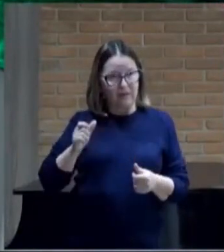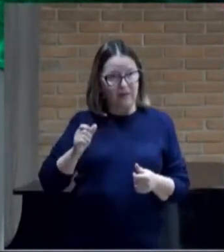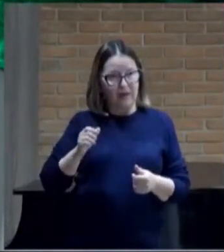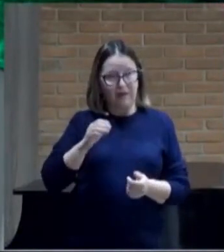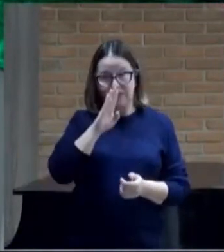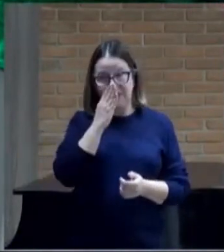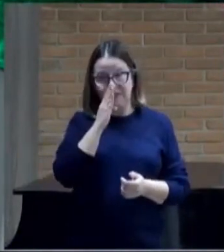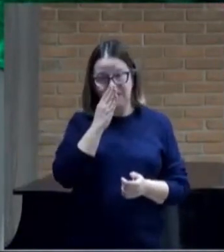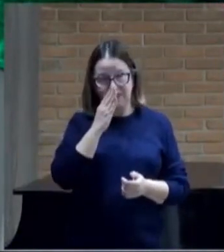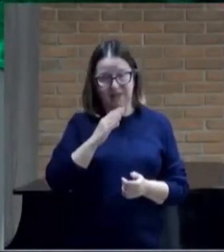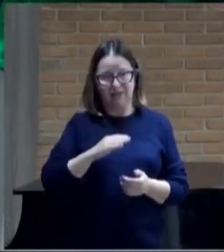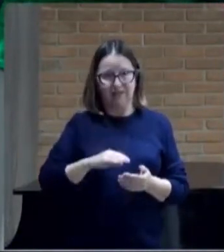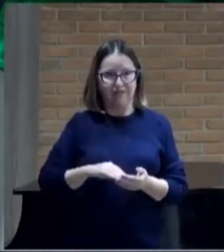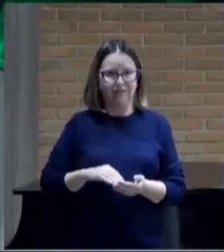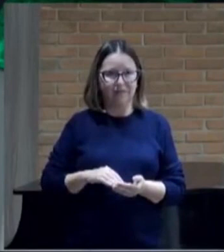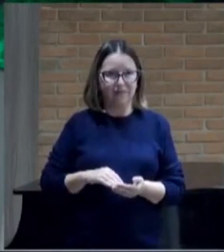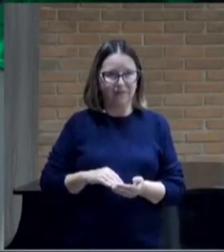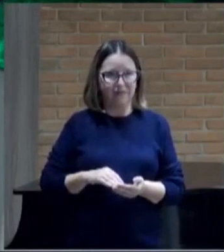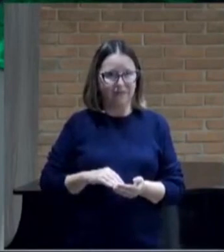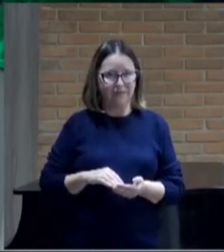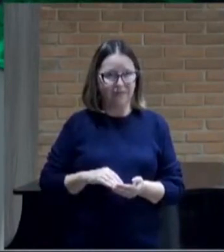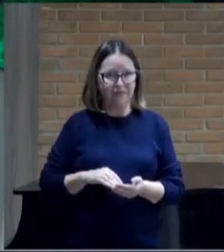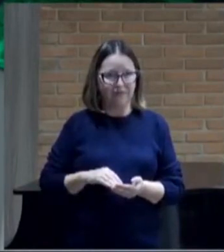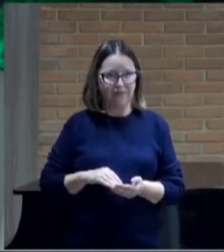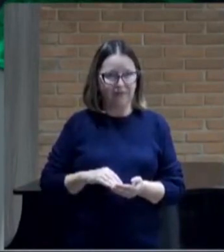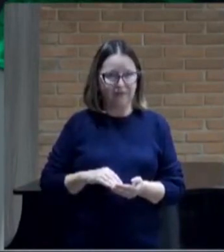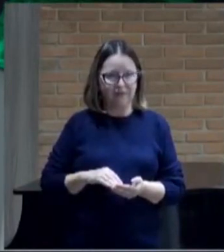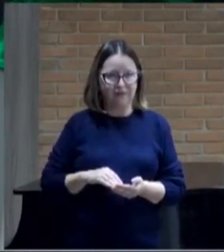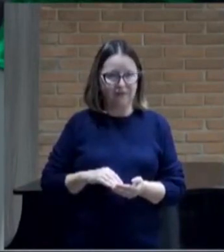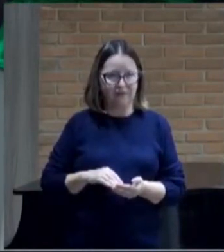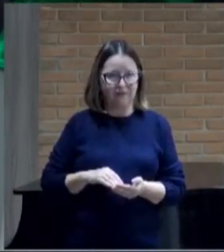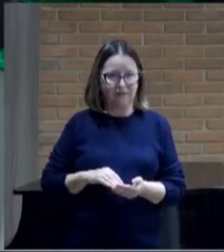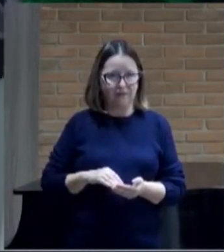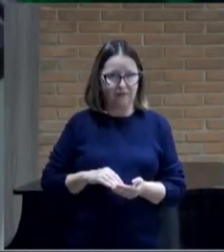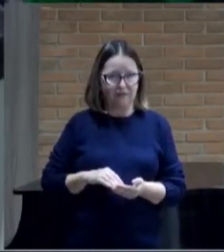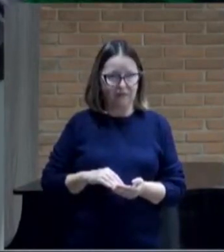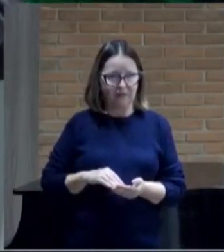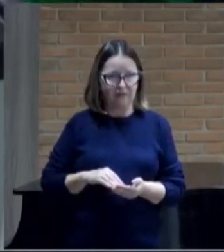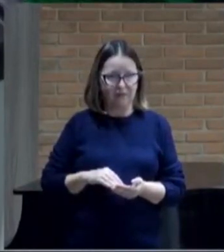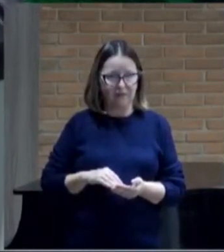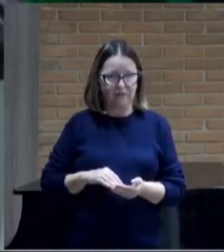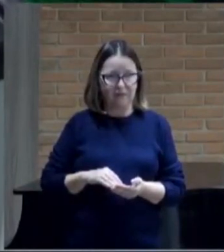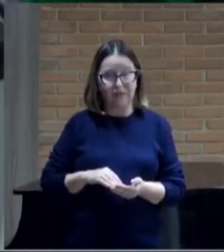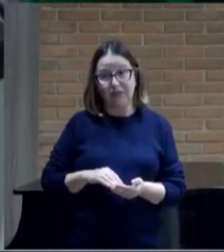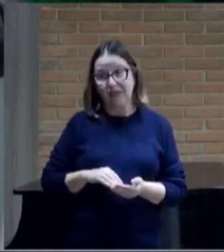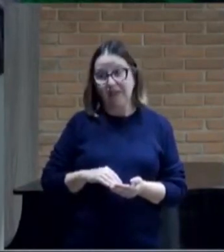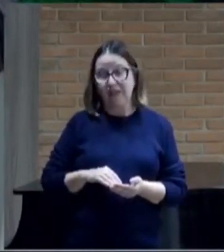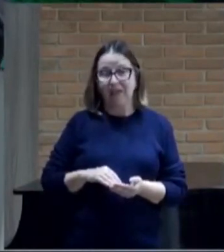engano aqui, é exatamente, a fórmula da mentira.